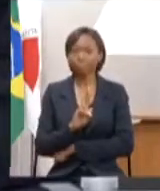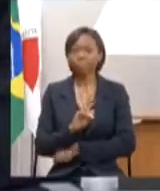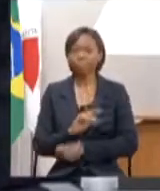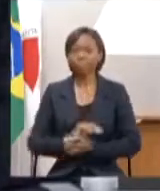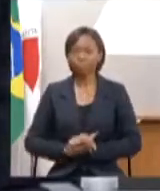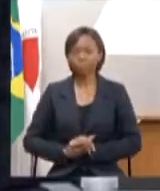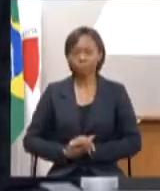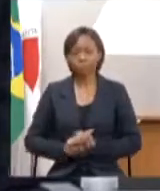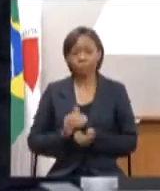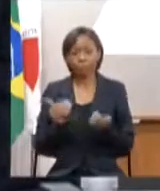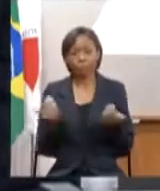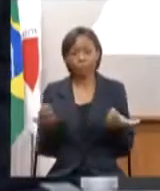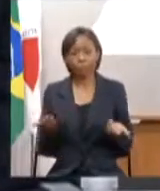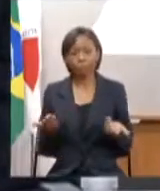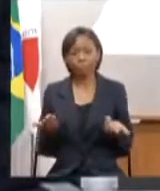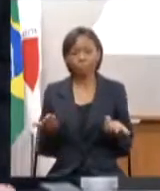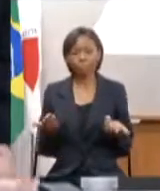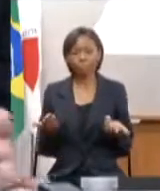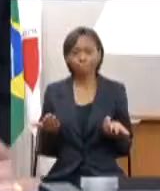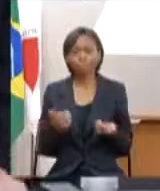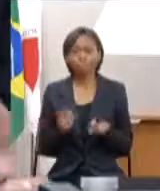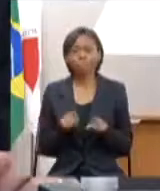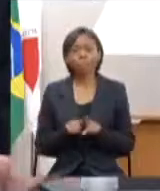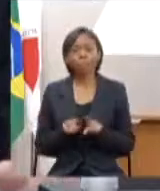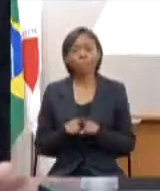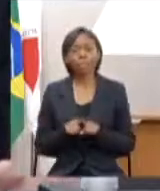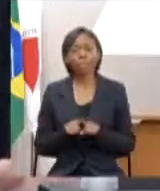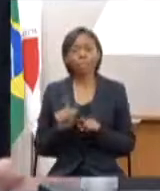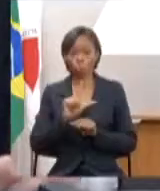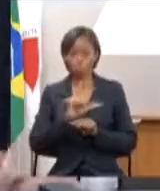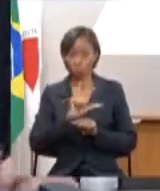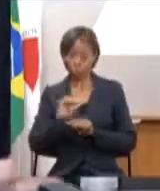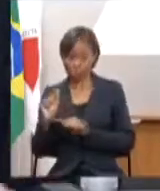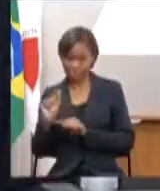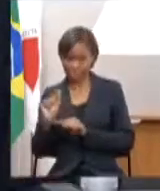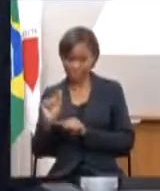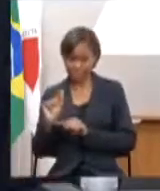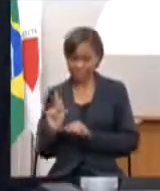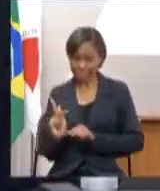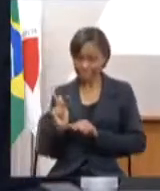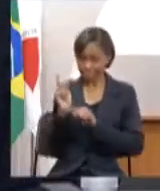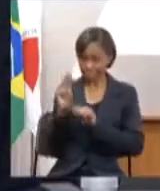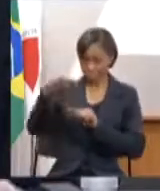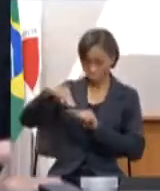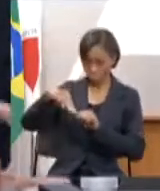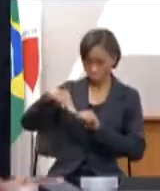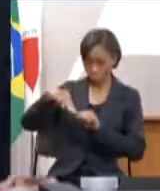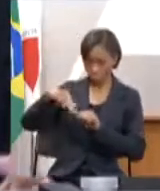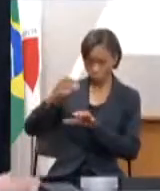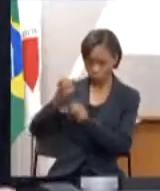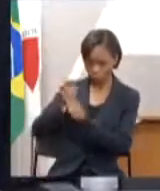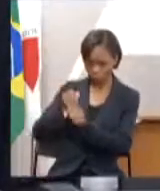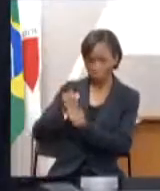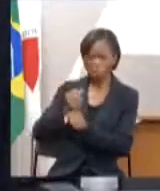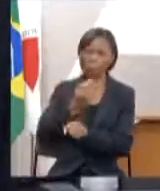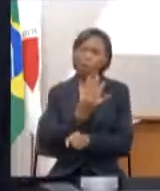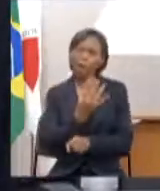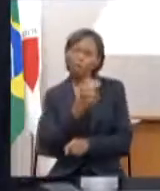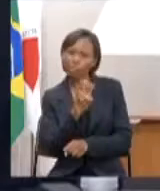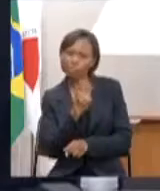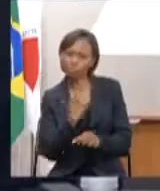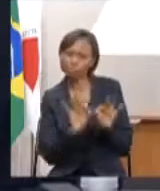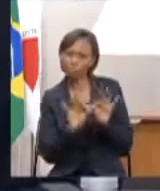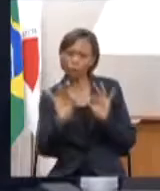então e dos 100 quilômetros 45 quilômetros são sobre